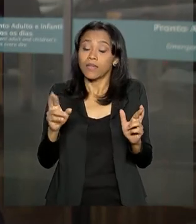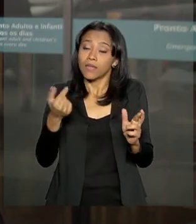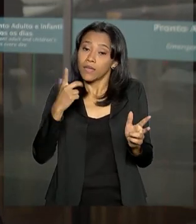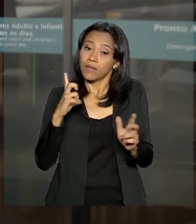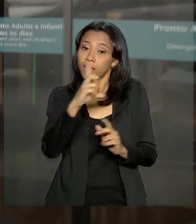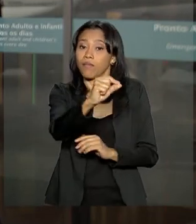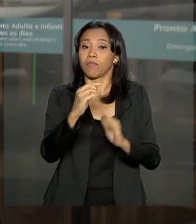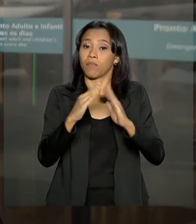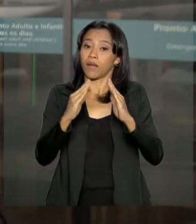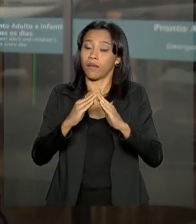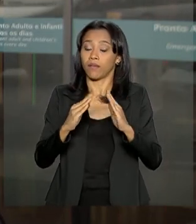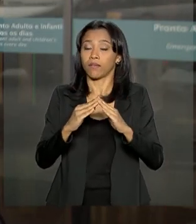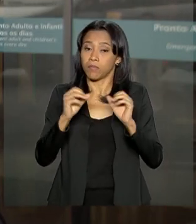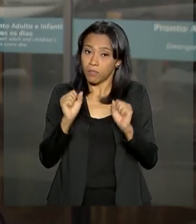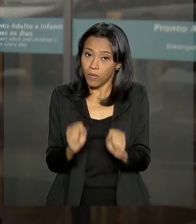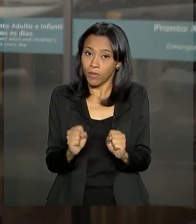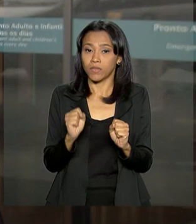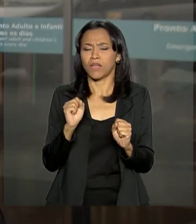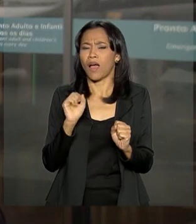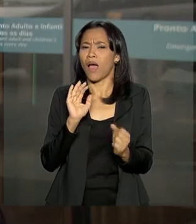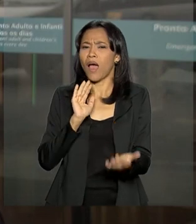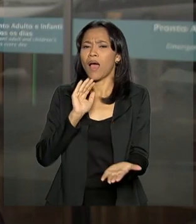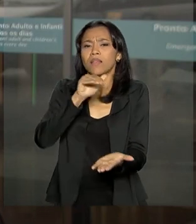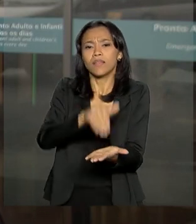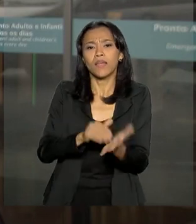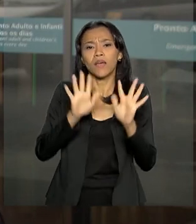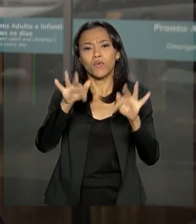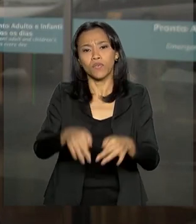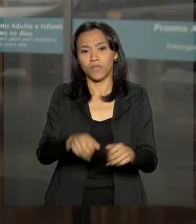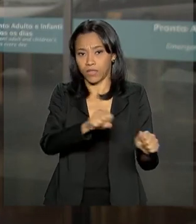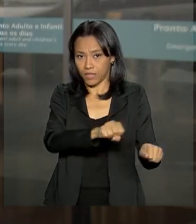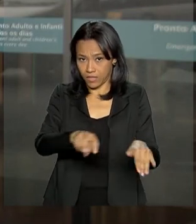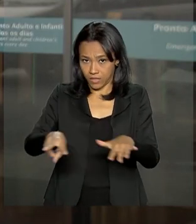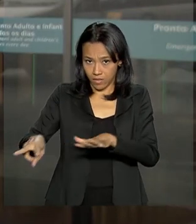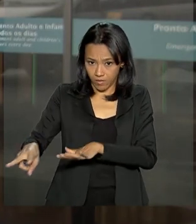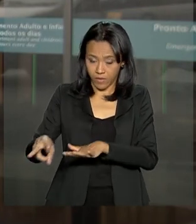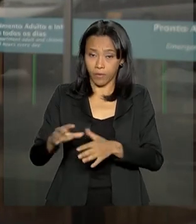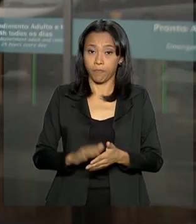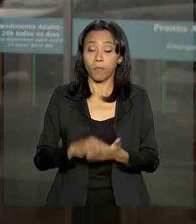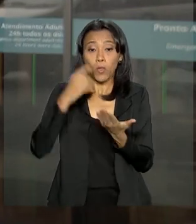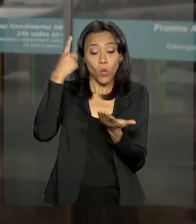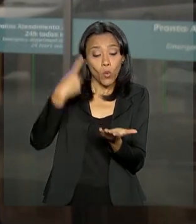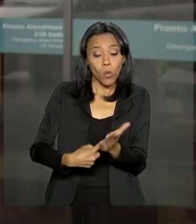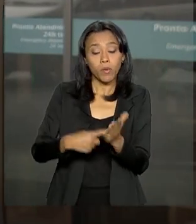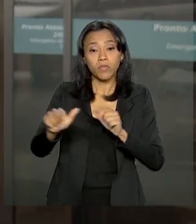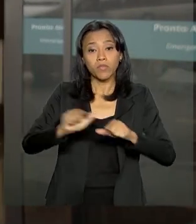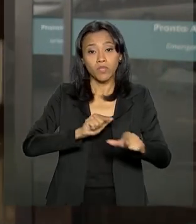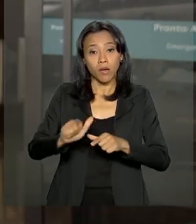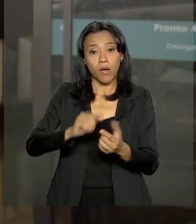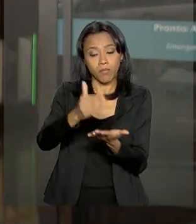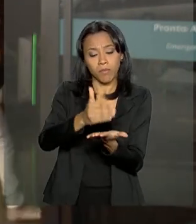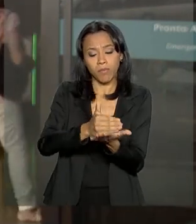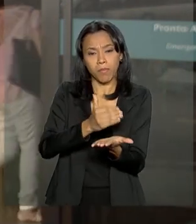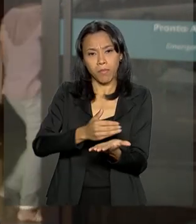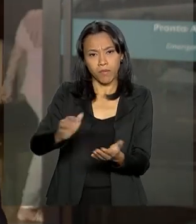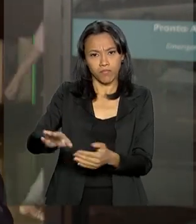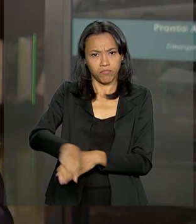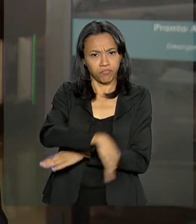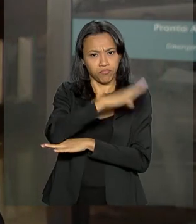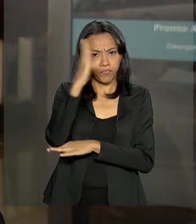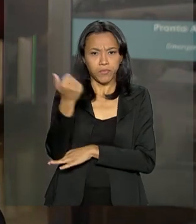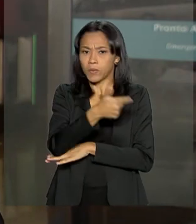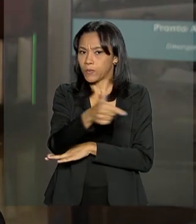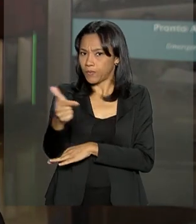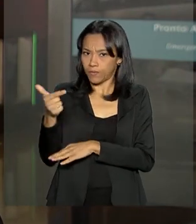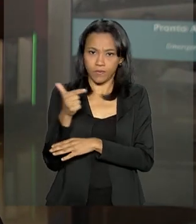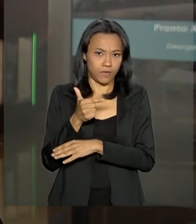deva ocorrer pelo menos até o final desta semana. A agenda do presidente para hoje continua sem nenhum